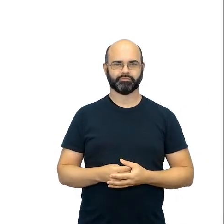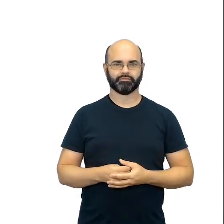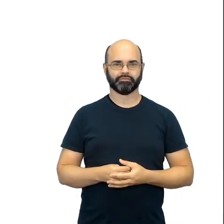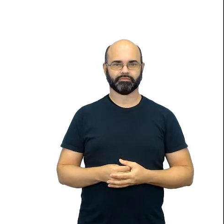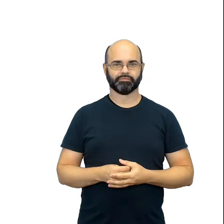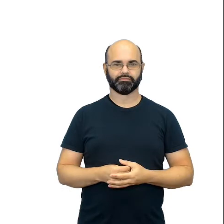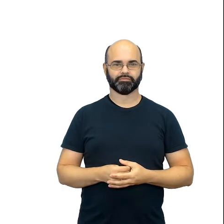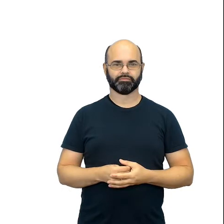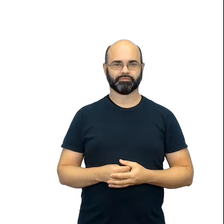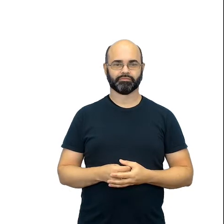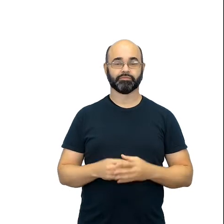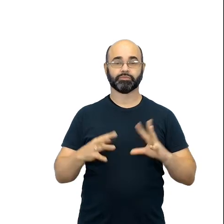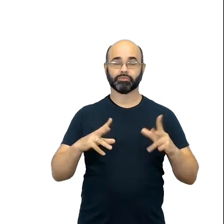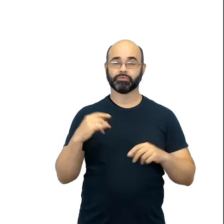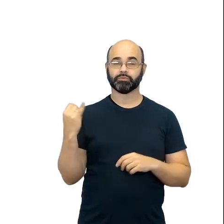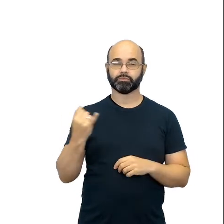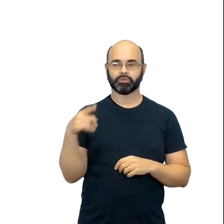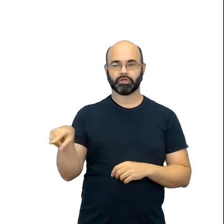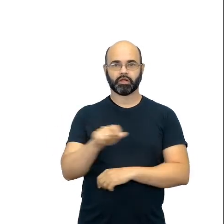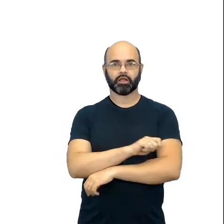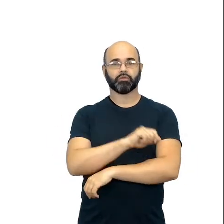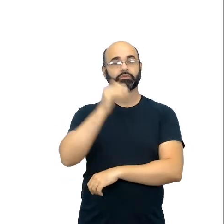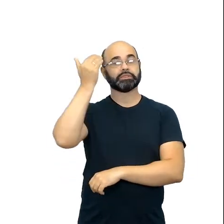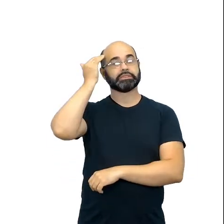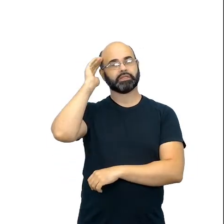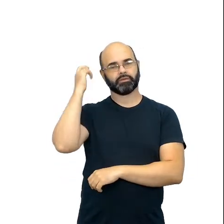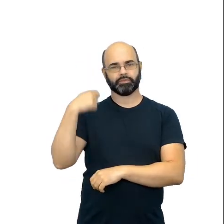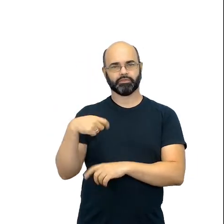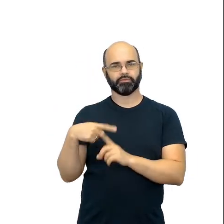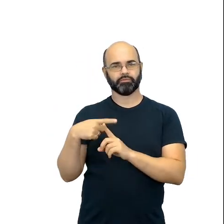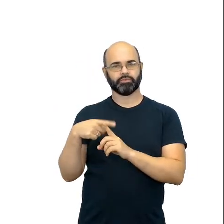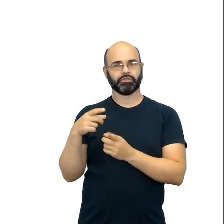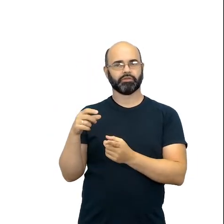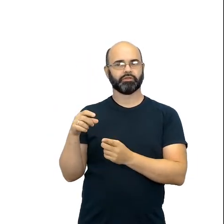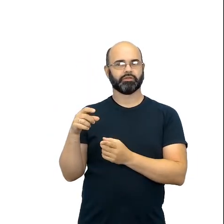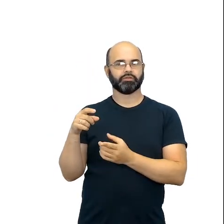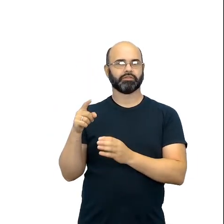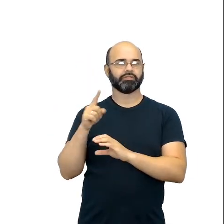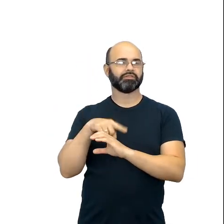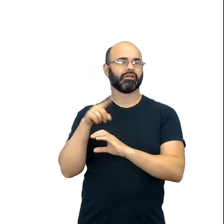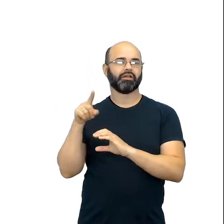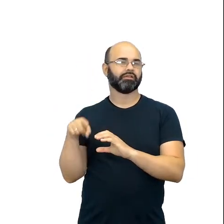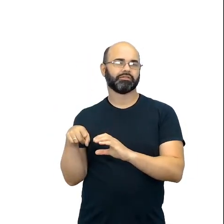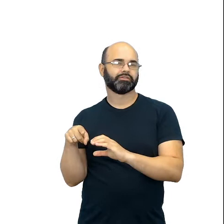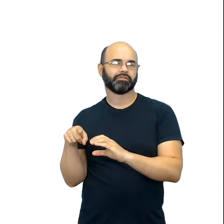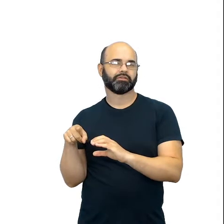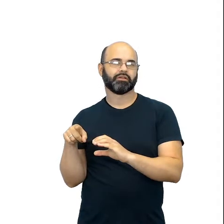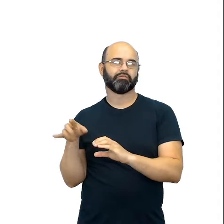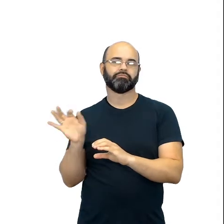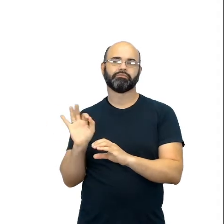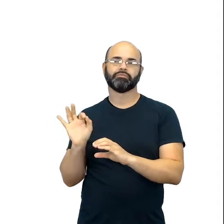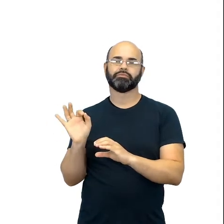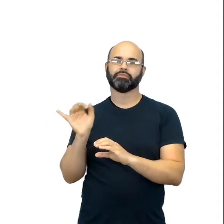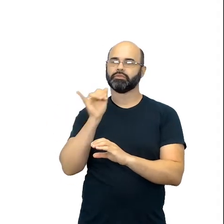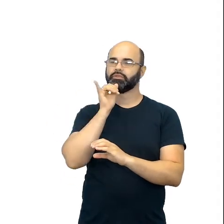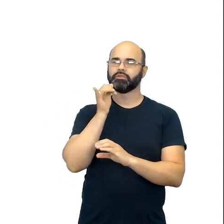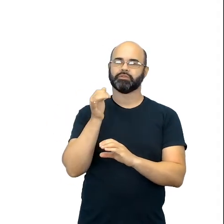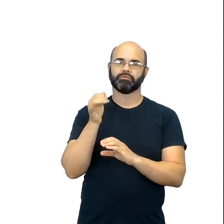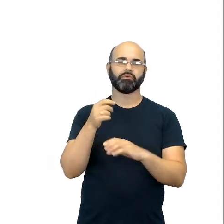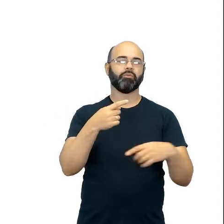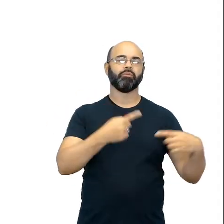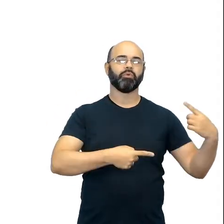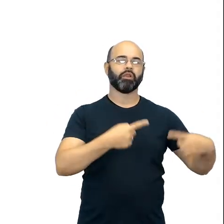muito importante que o aluno entenda, que se faz ciência não necessariamente sem nenhum viés